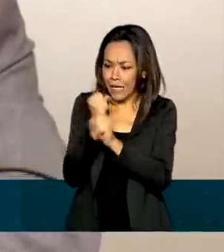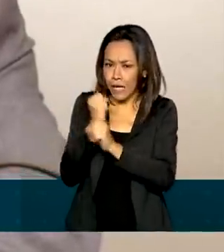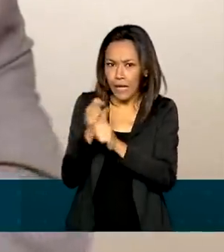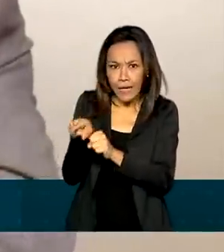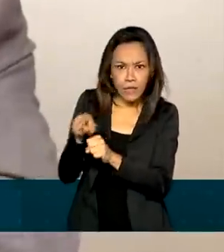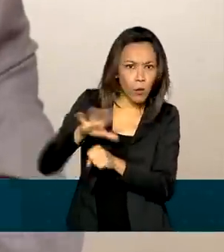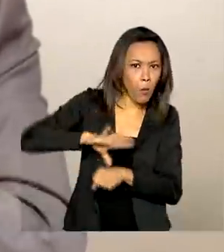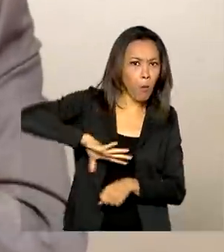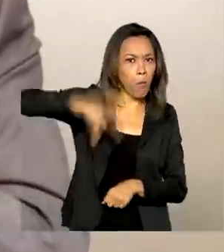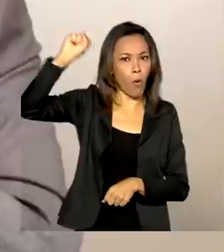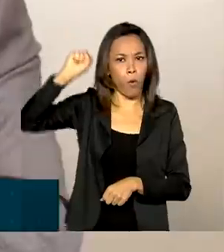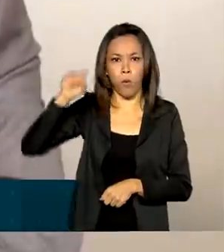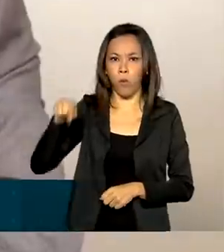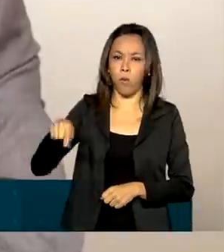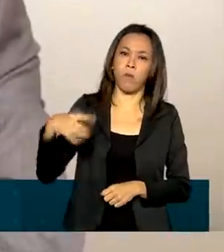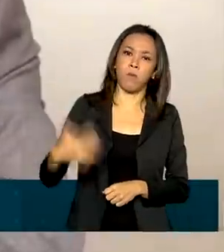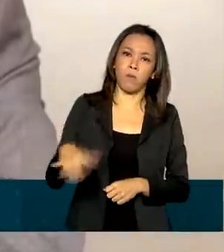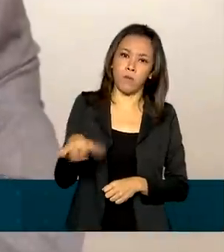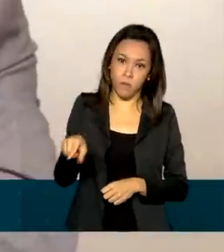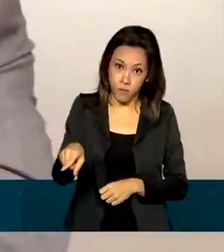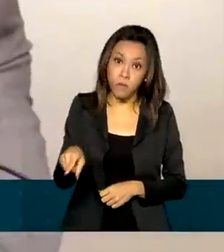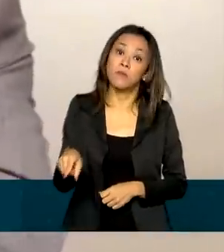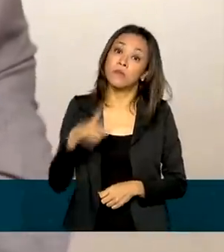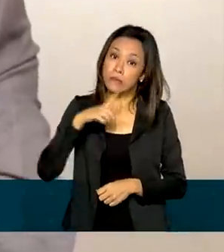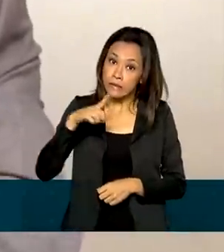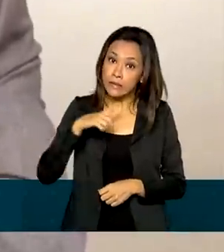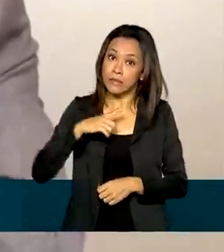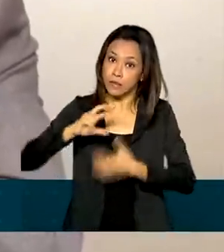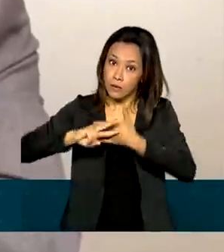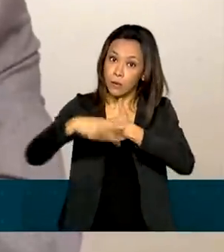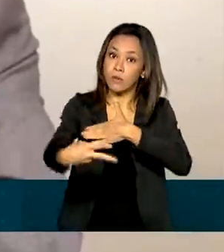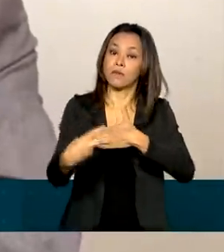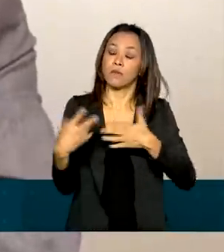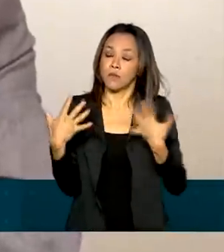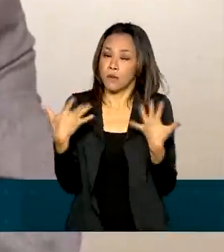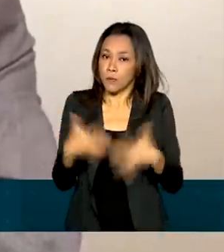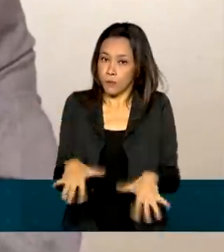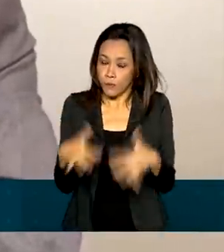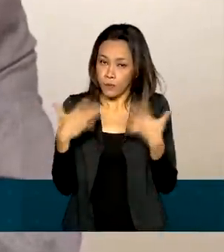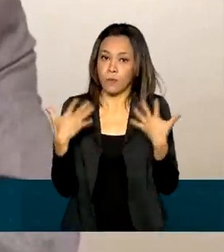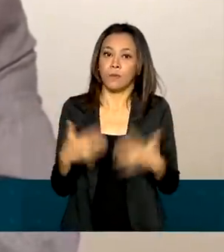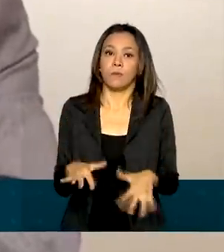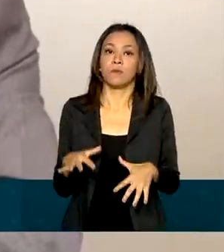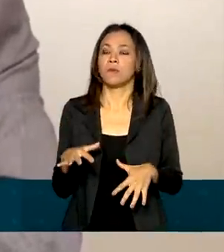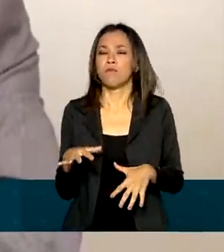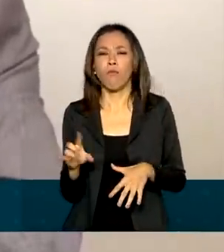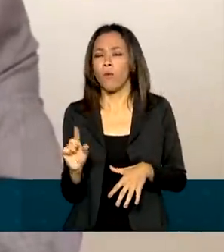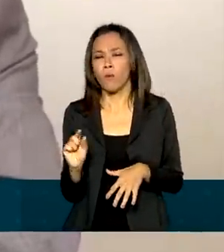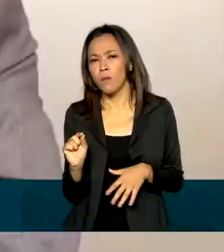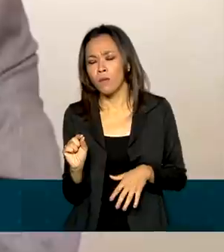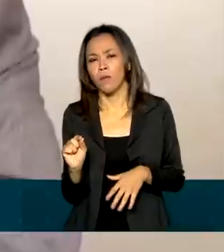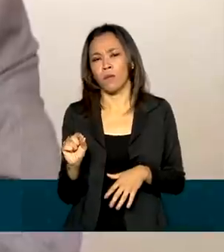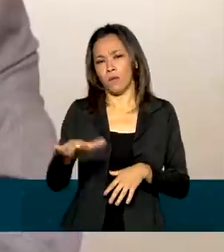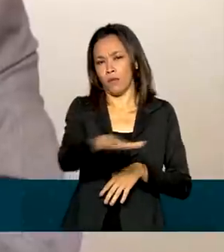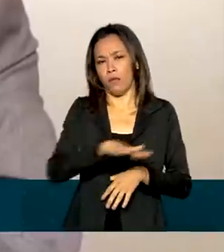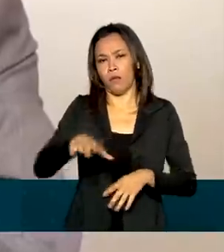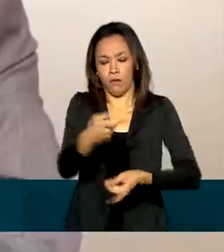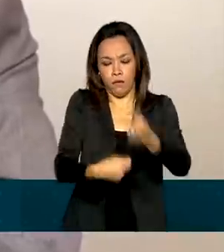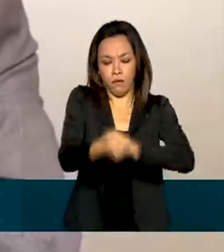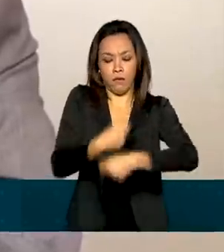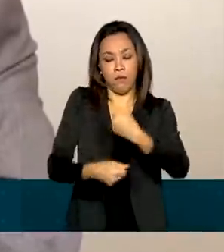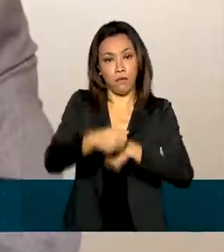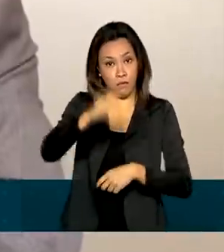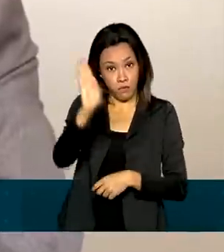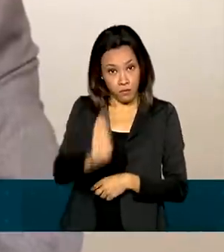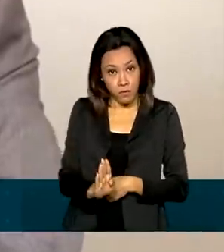usamos para fazer os cálculos. Deve ter um impacto bastante grande na economia brasileira,